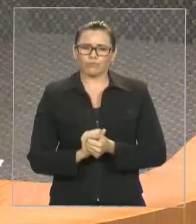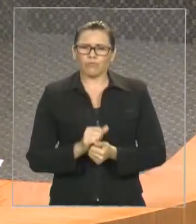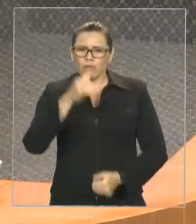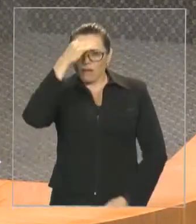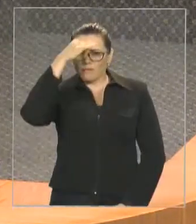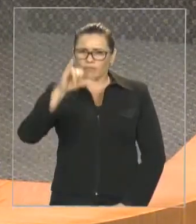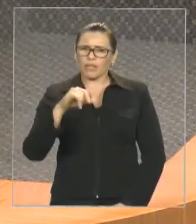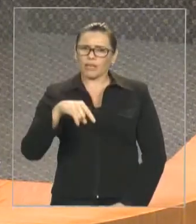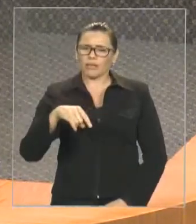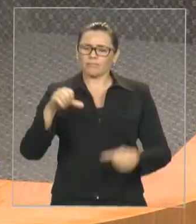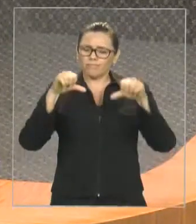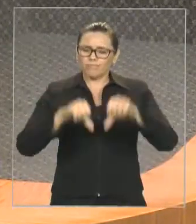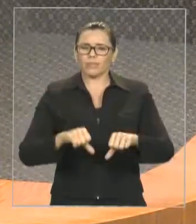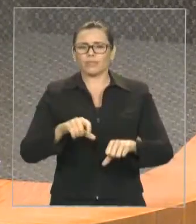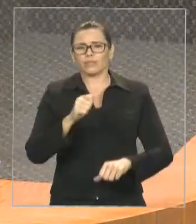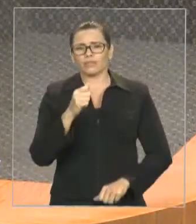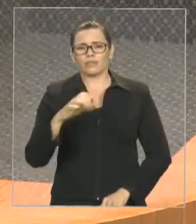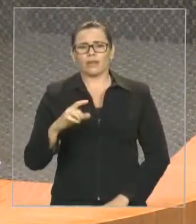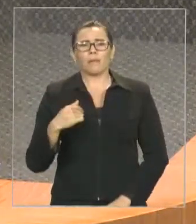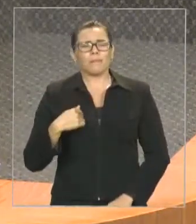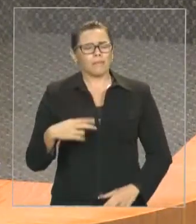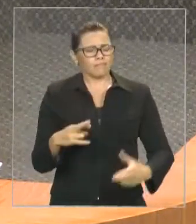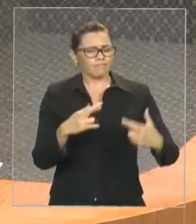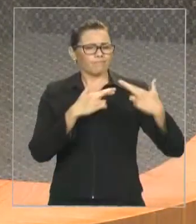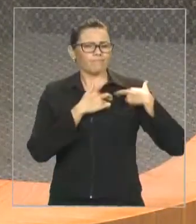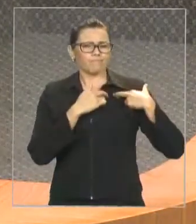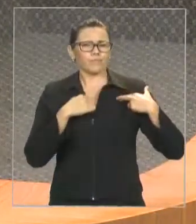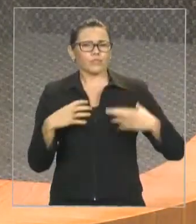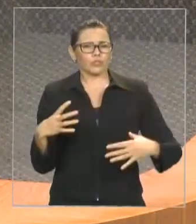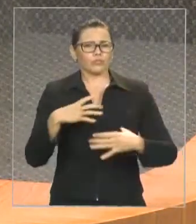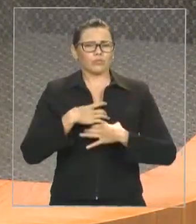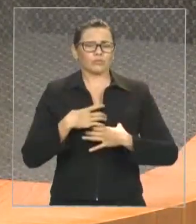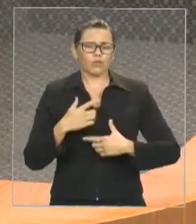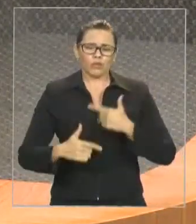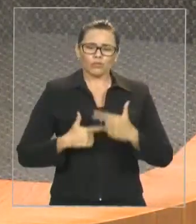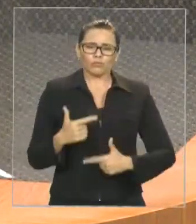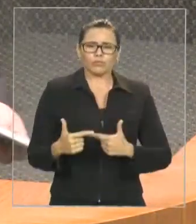aconteça. porque o nosso papel é lutar pela população. Muito obrigado, senhor presidente.